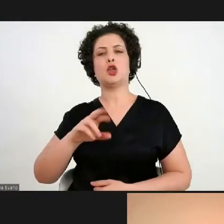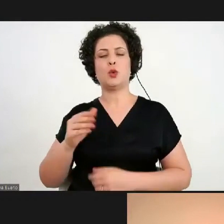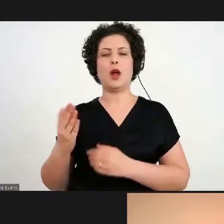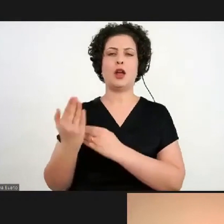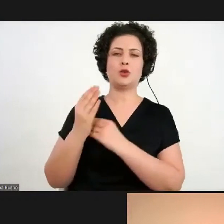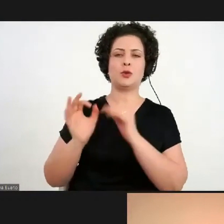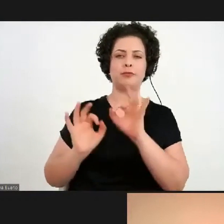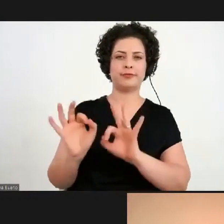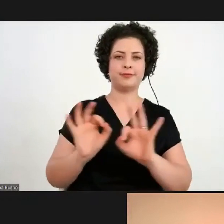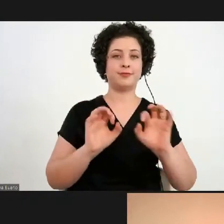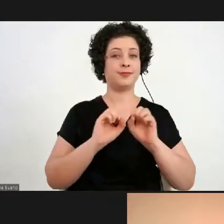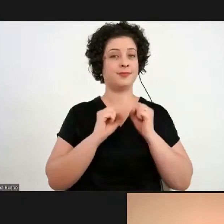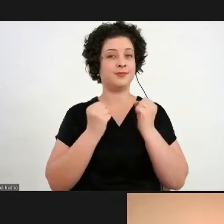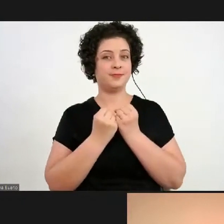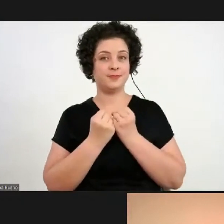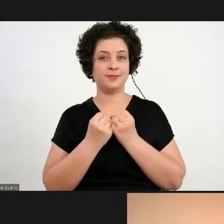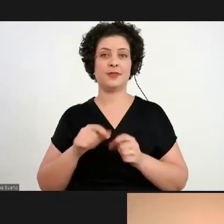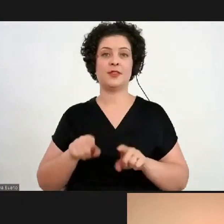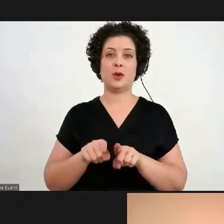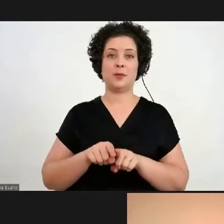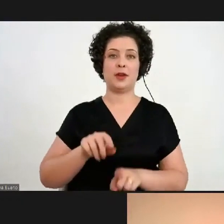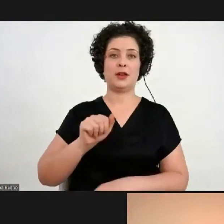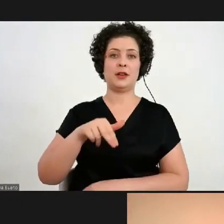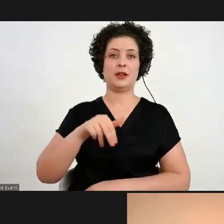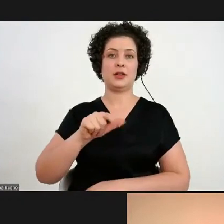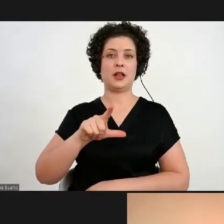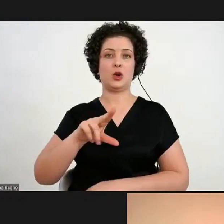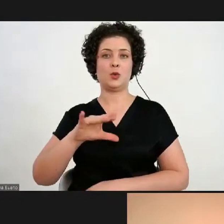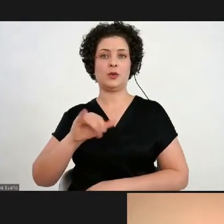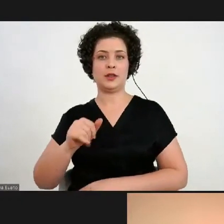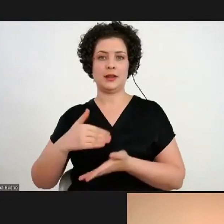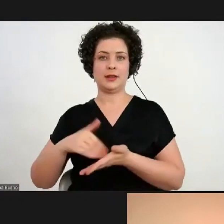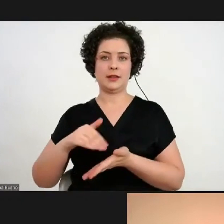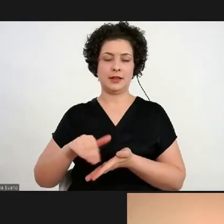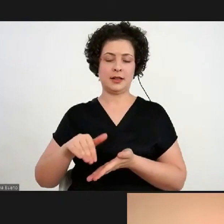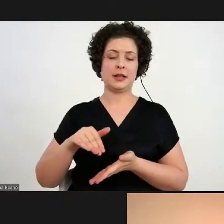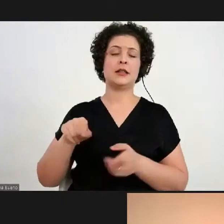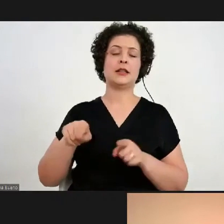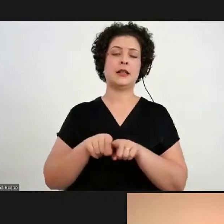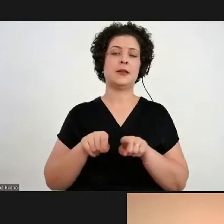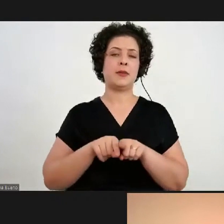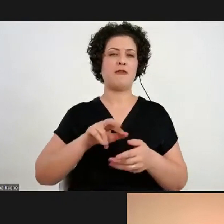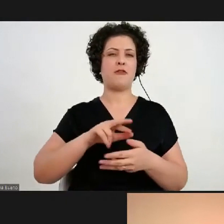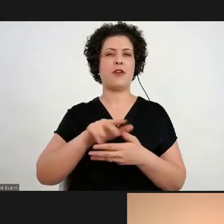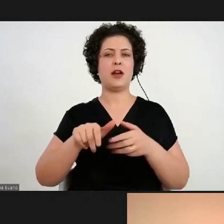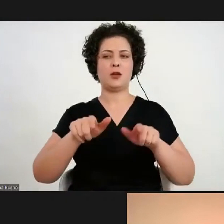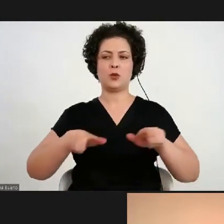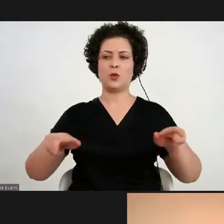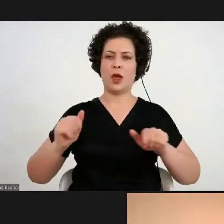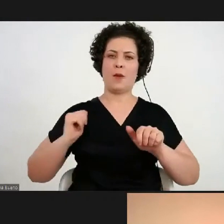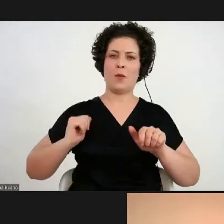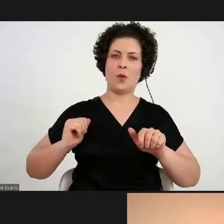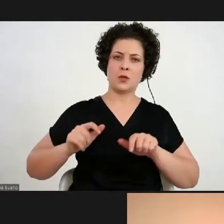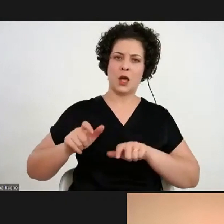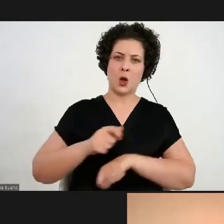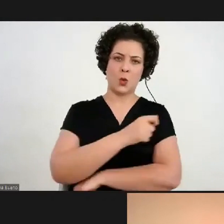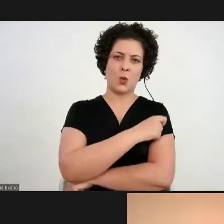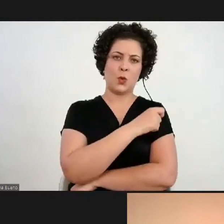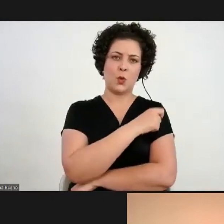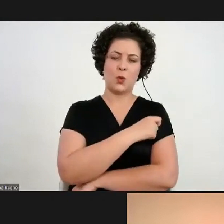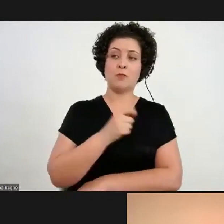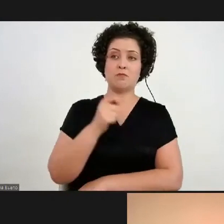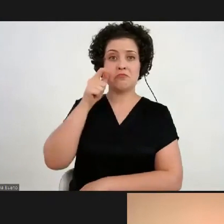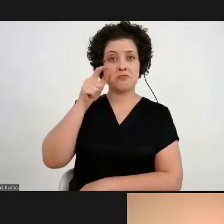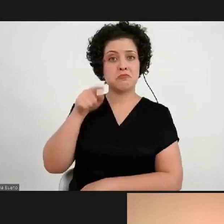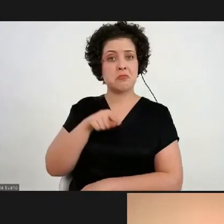esse simpósio. A gente tem a Ana Lúcia, que é a nossa secretária, Ana Lúcia Siqueira, e a gente tem vários bolsistas e isso é muito interessante, porque esses